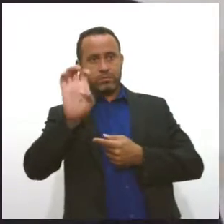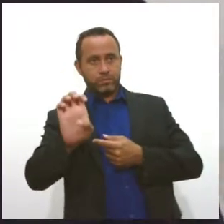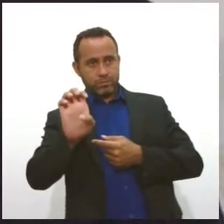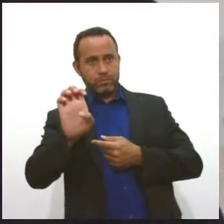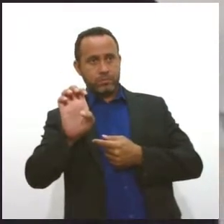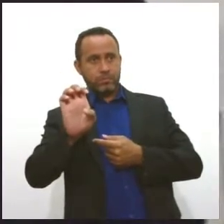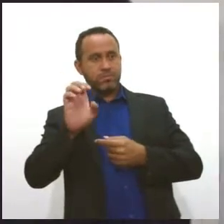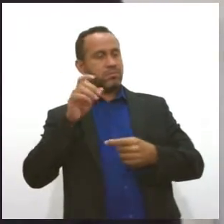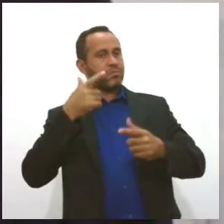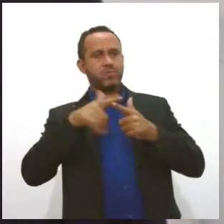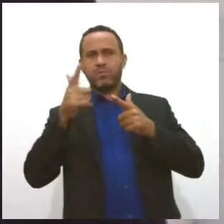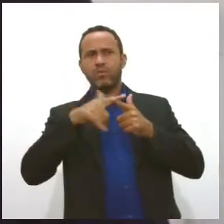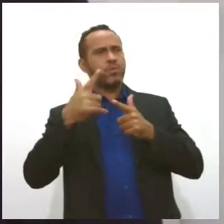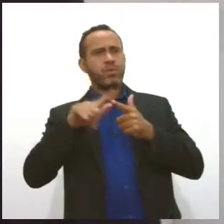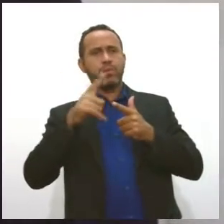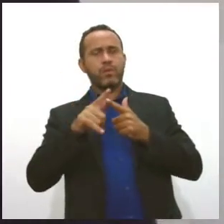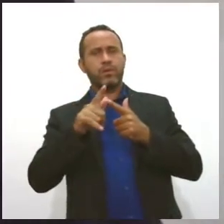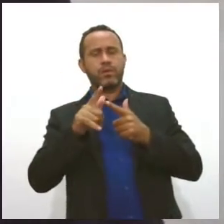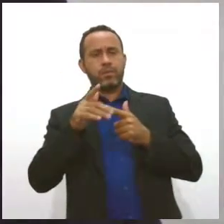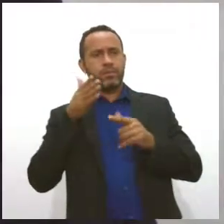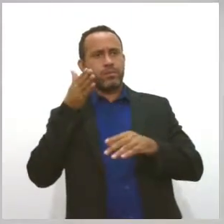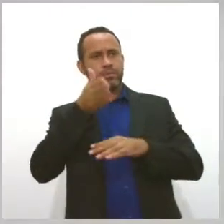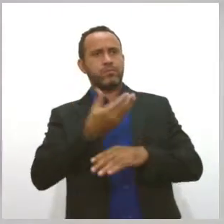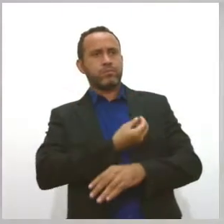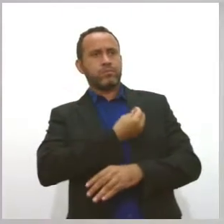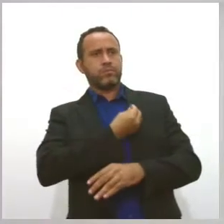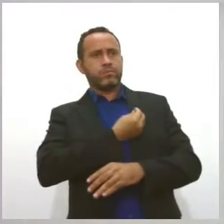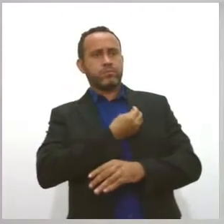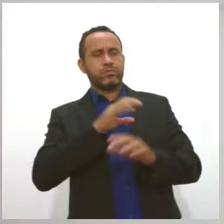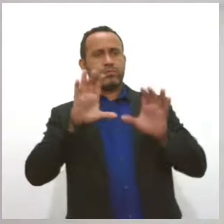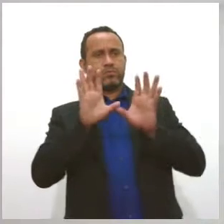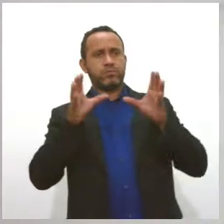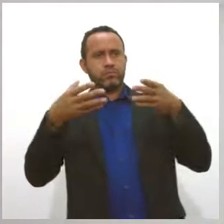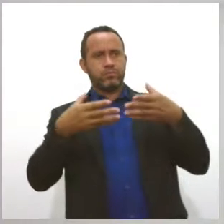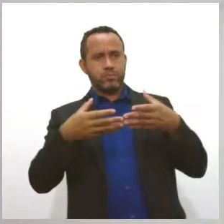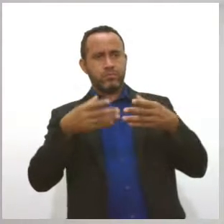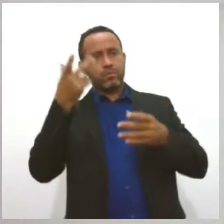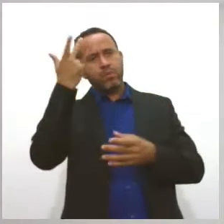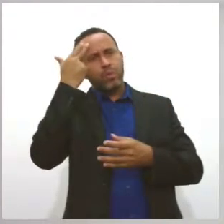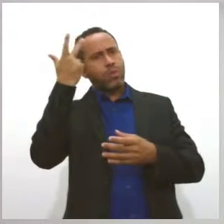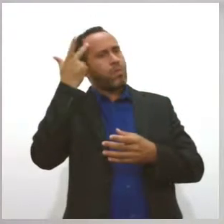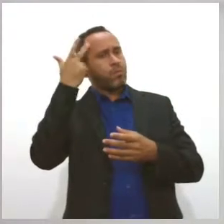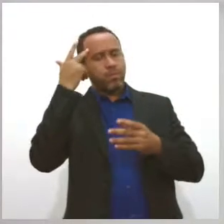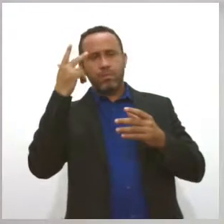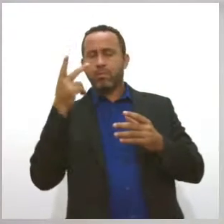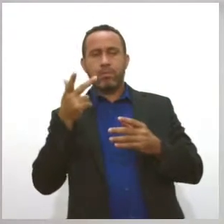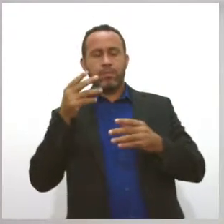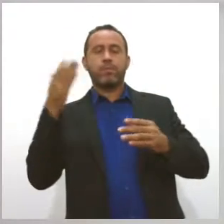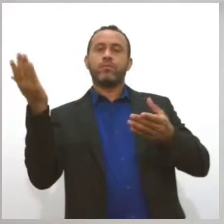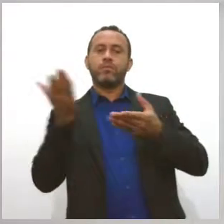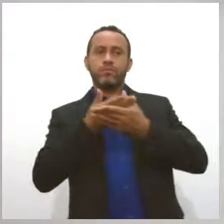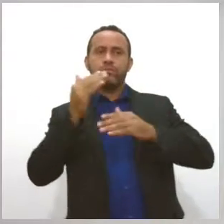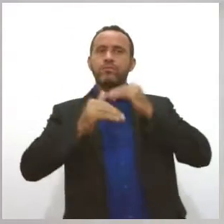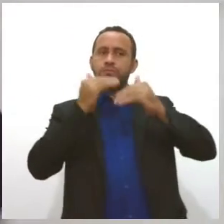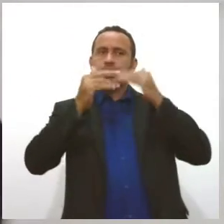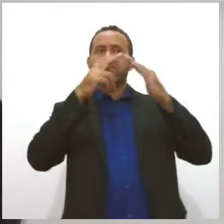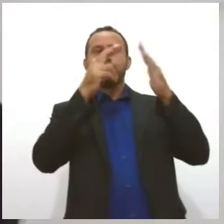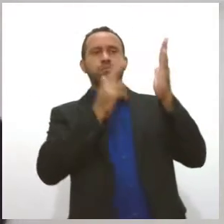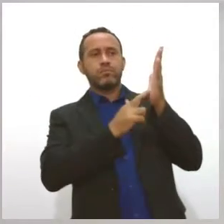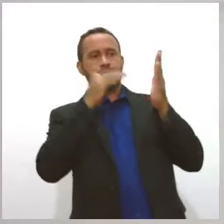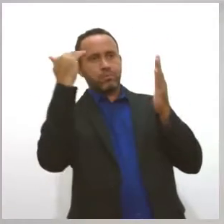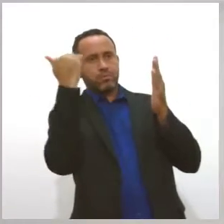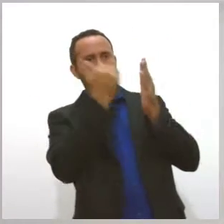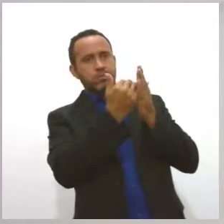não impede a participação no pleito. É normal, é natural que haja, sim, esses procedimentos e não